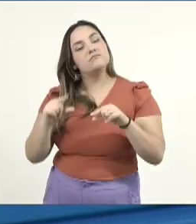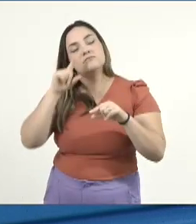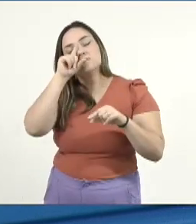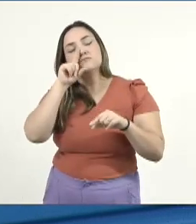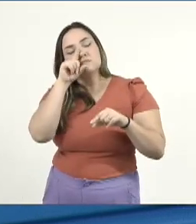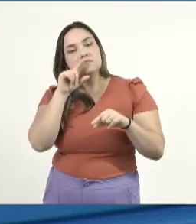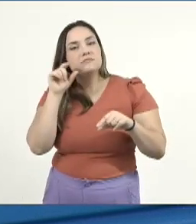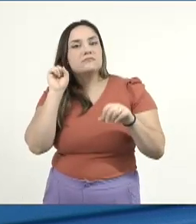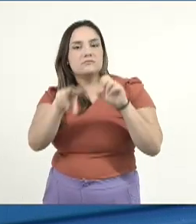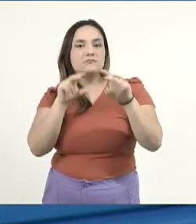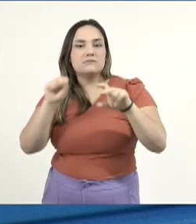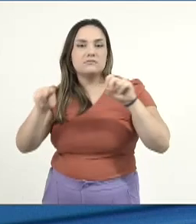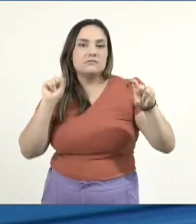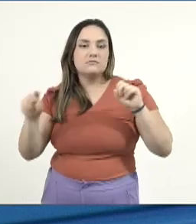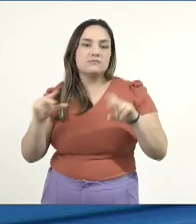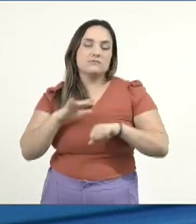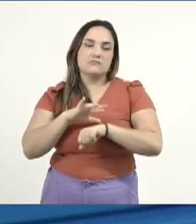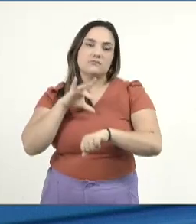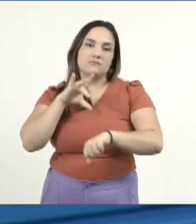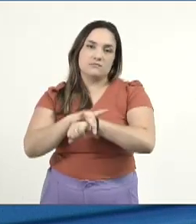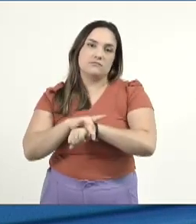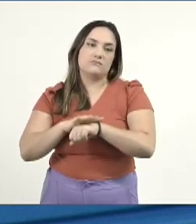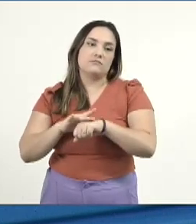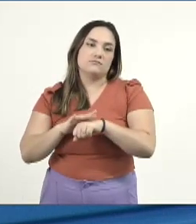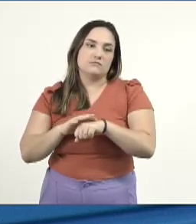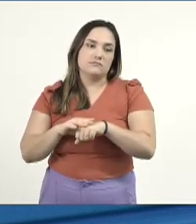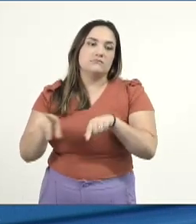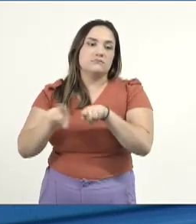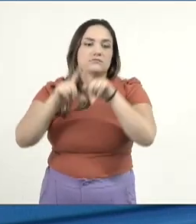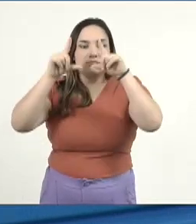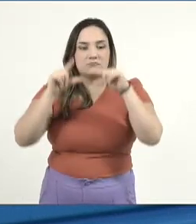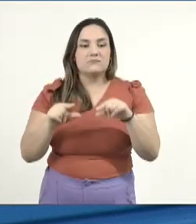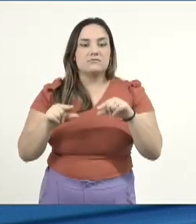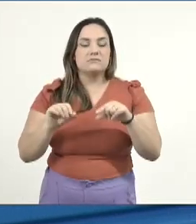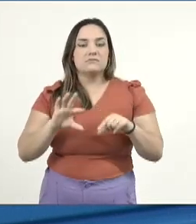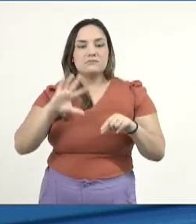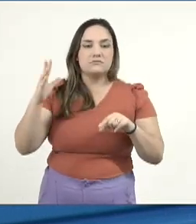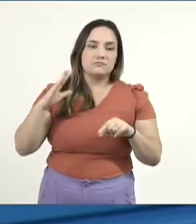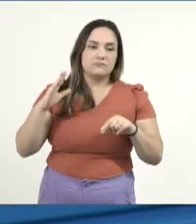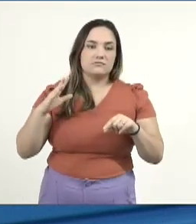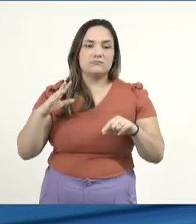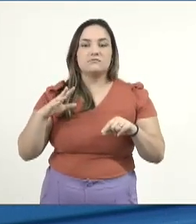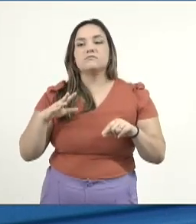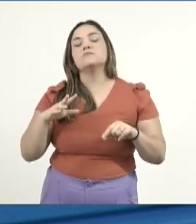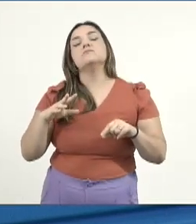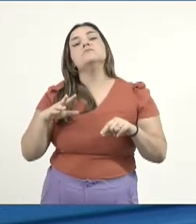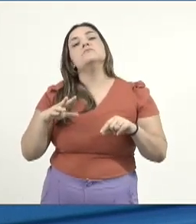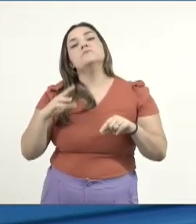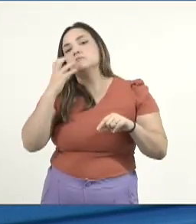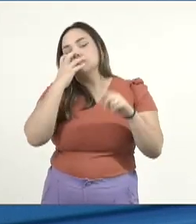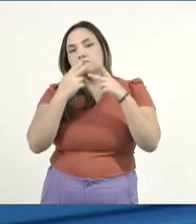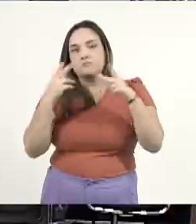transmitidas por animais e minimizando os acidentes com animais peçonhentos. É só, senhor presidente.